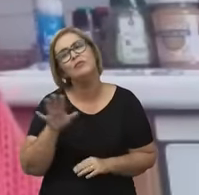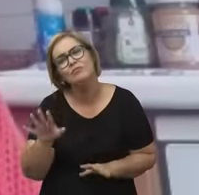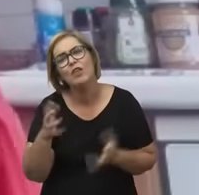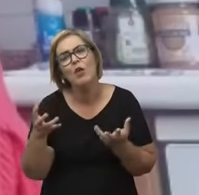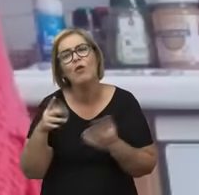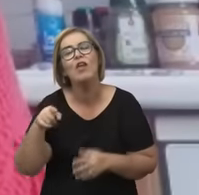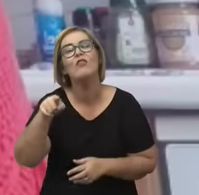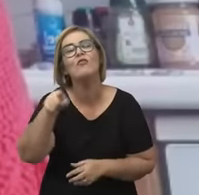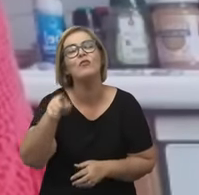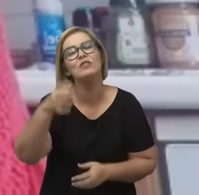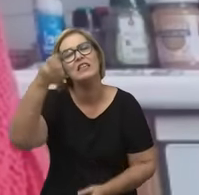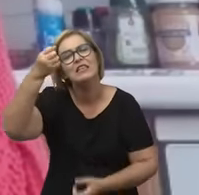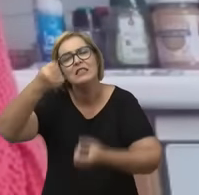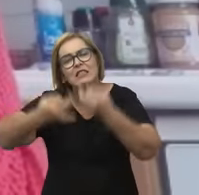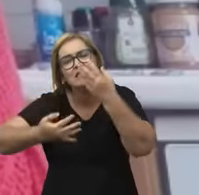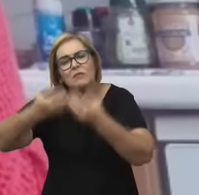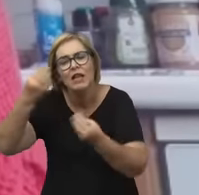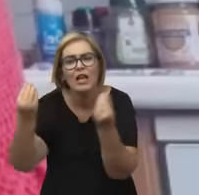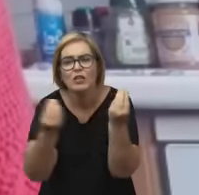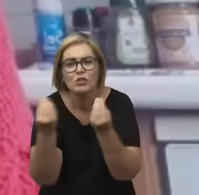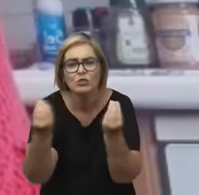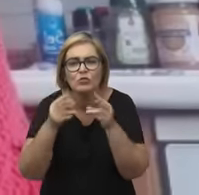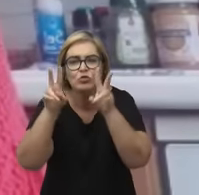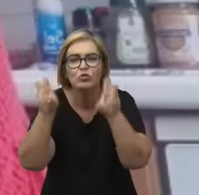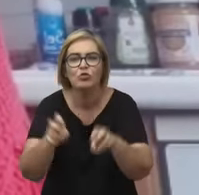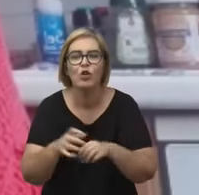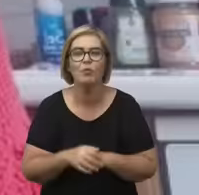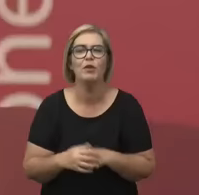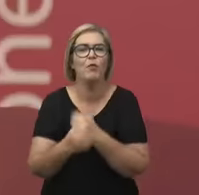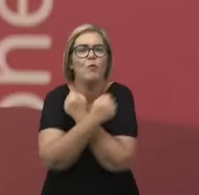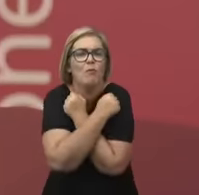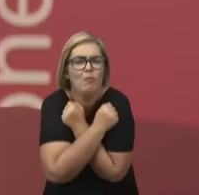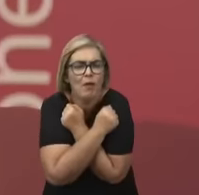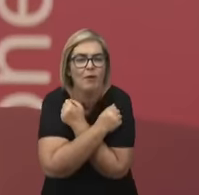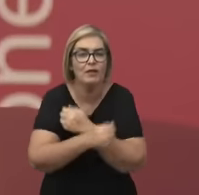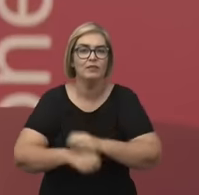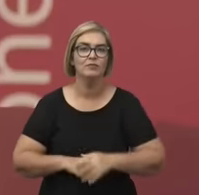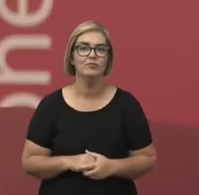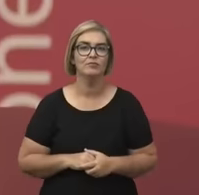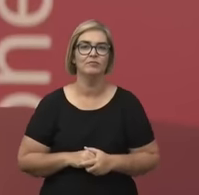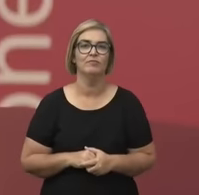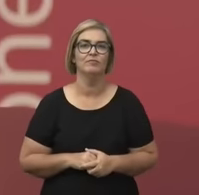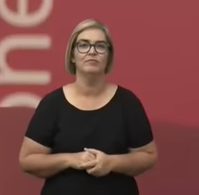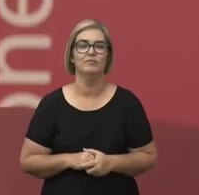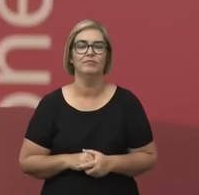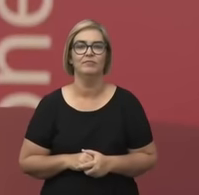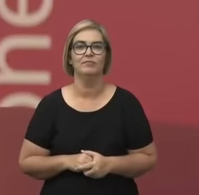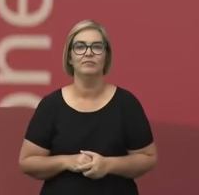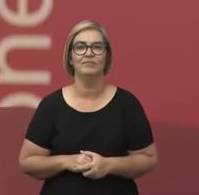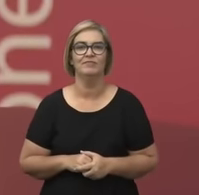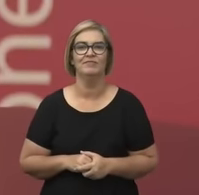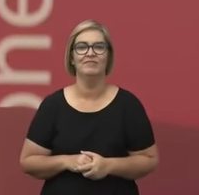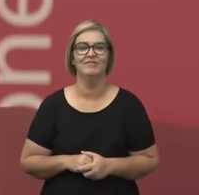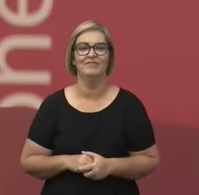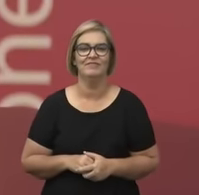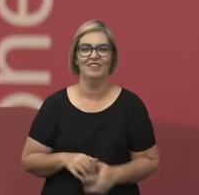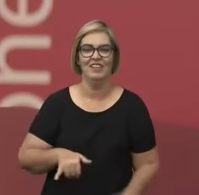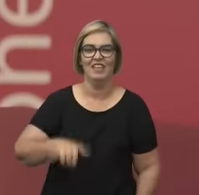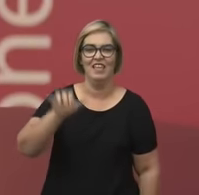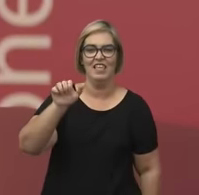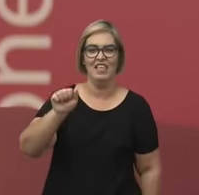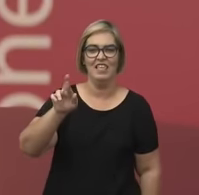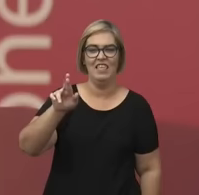eu gostaria de te ouvir um pouco sobre isso. um grande abraço. Yara Frateschi, obrigada.